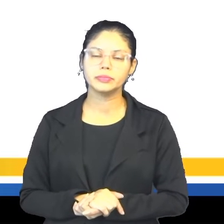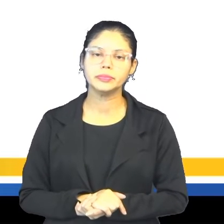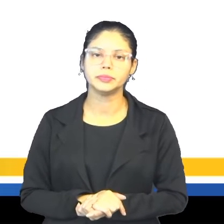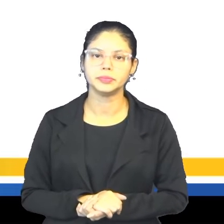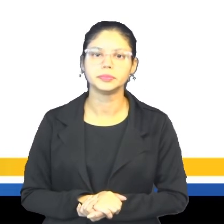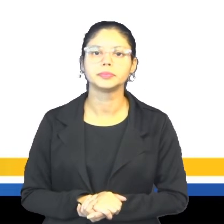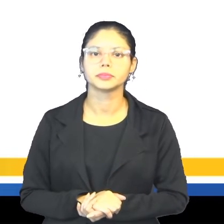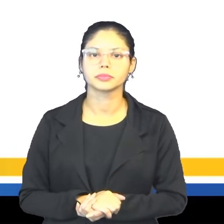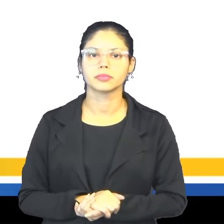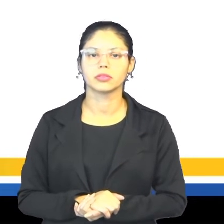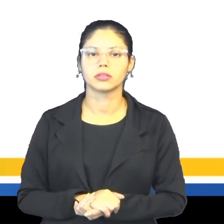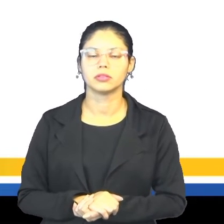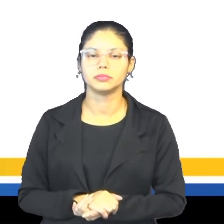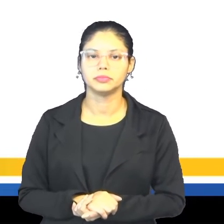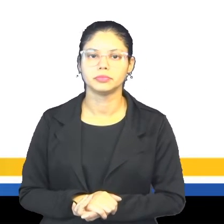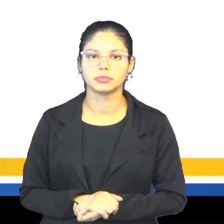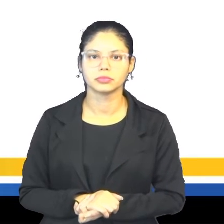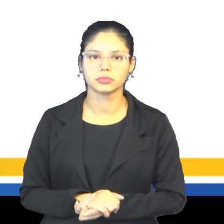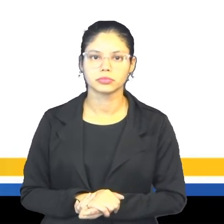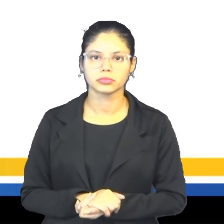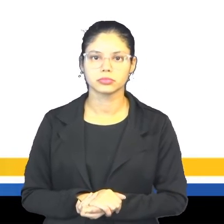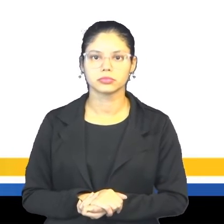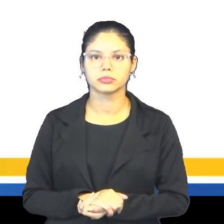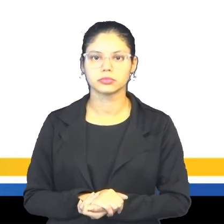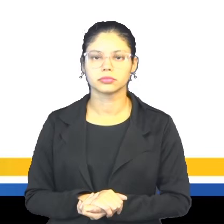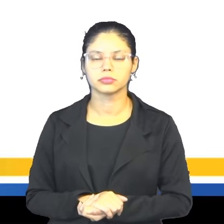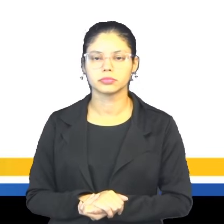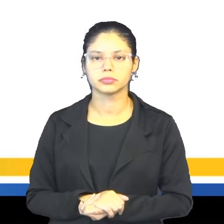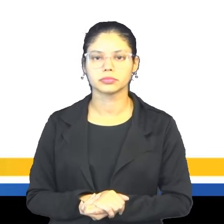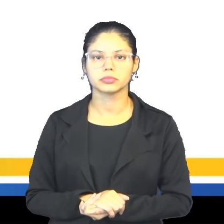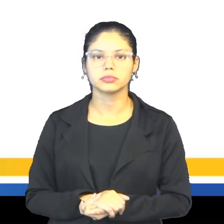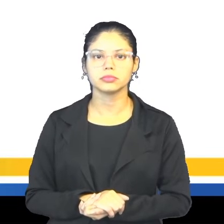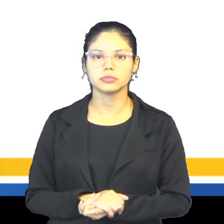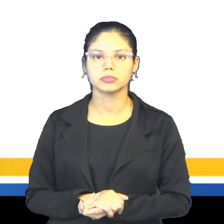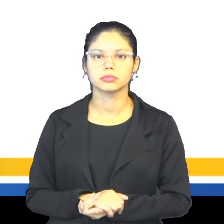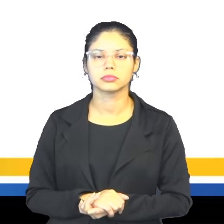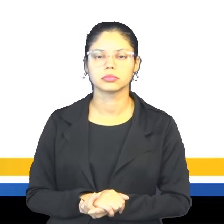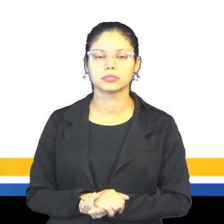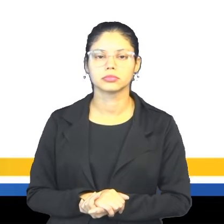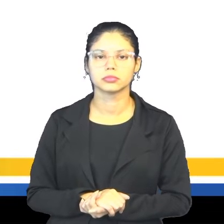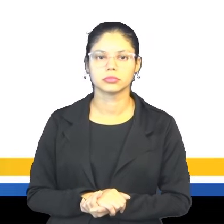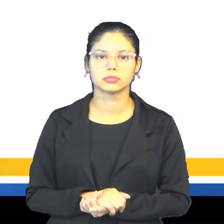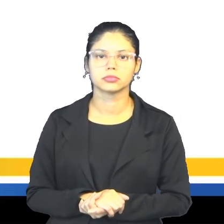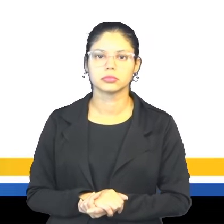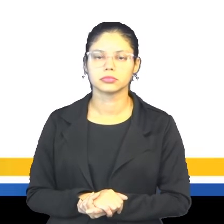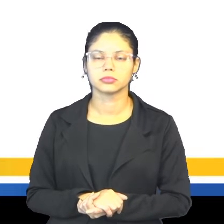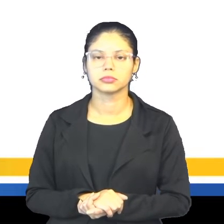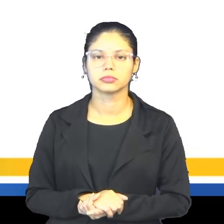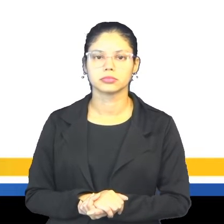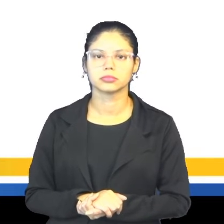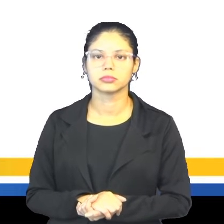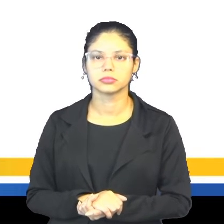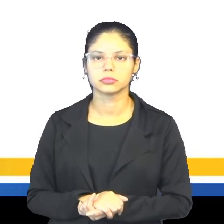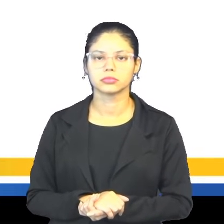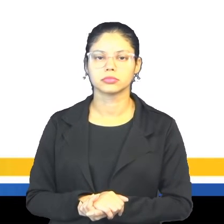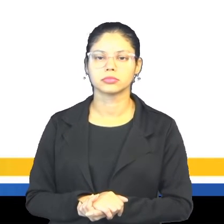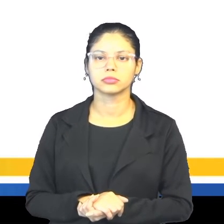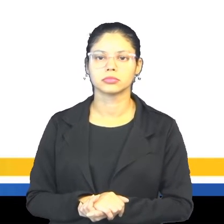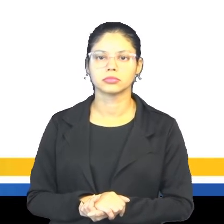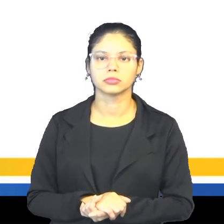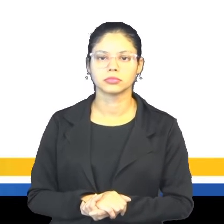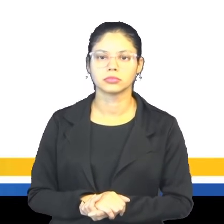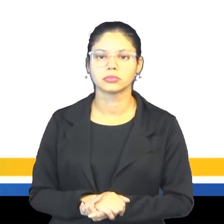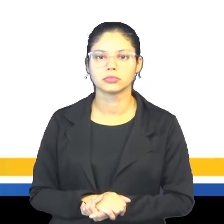A primeira, nós temos, I saw Carla, e aí temos o espacinho que você vai preencher. She looks